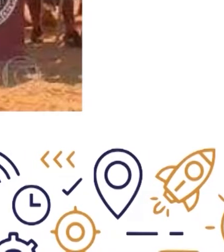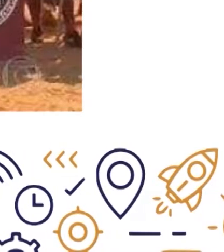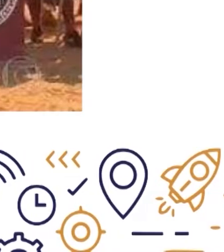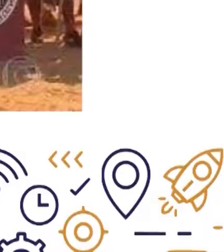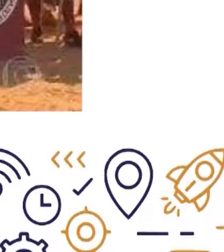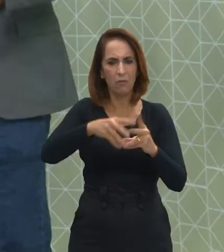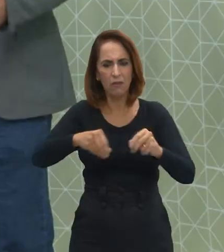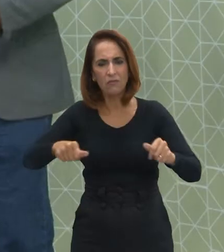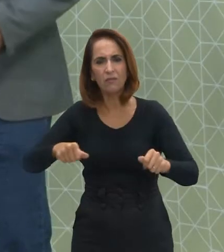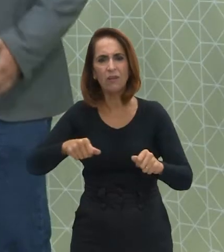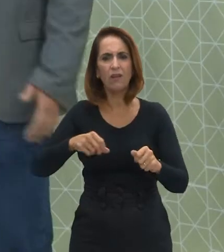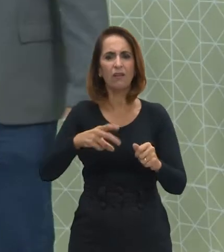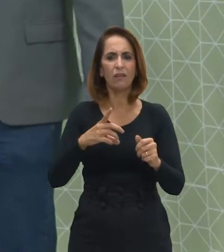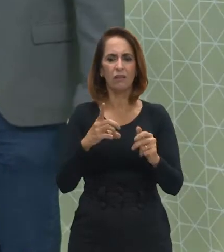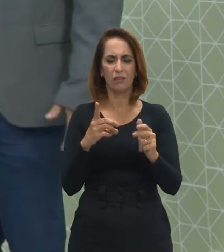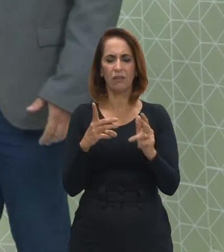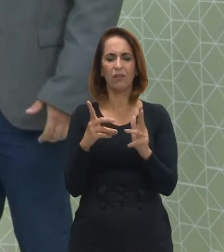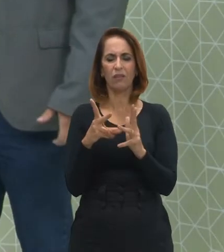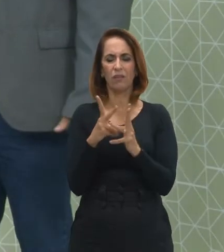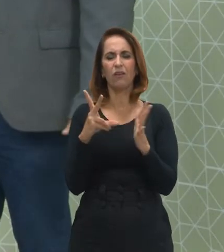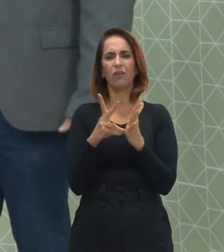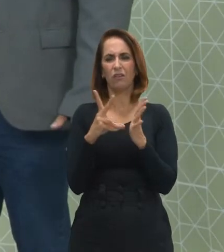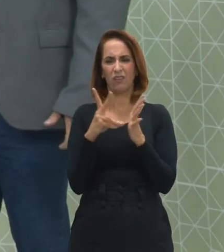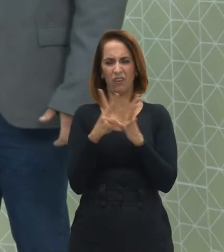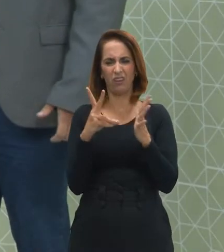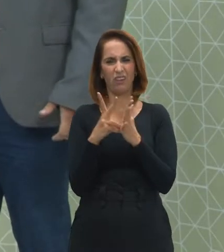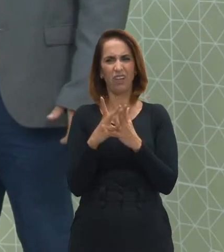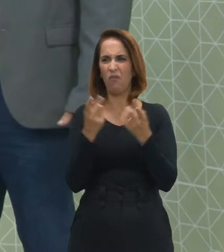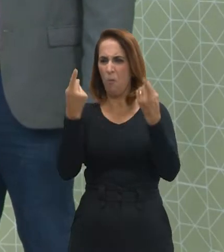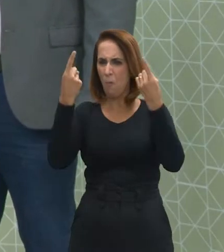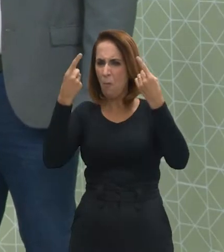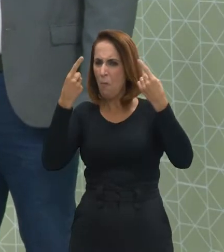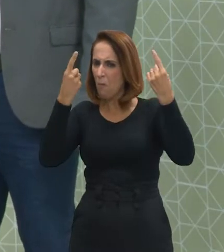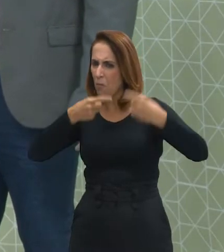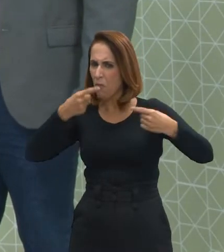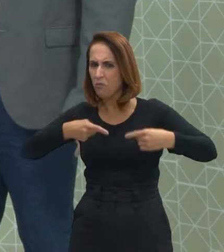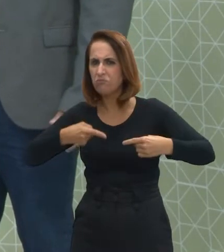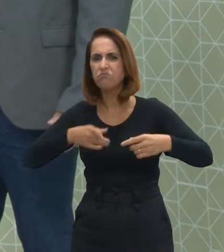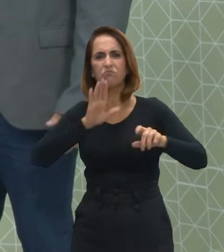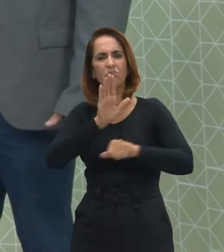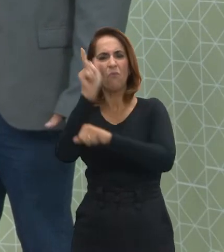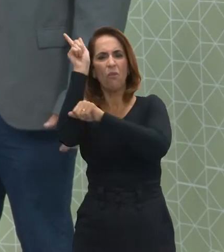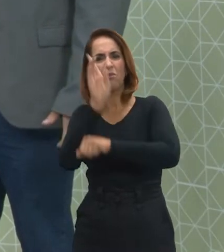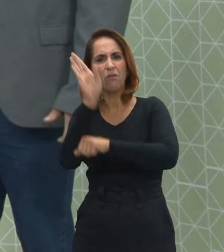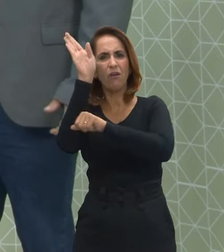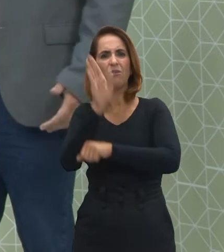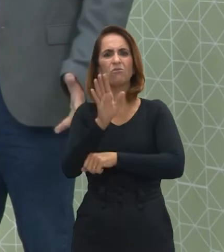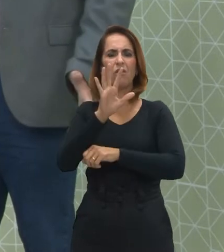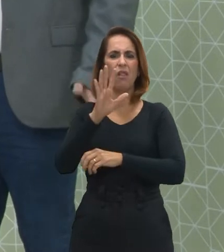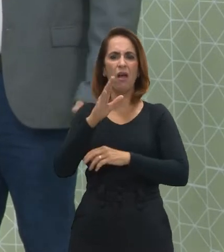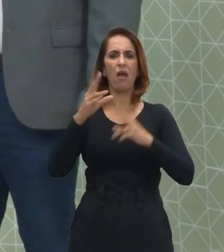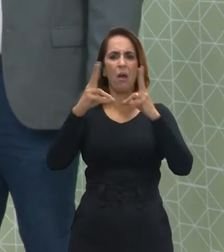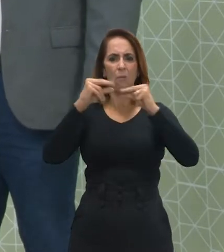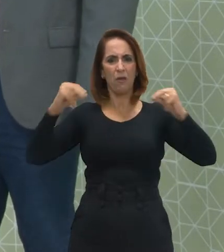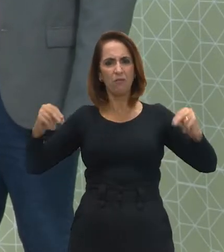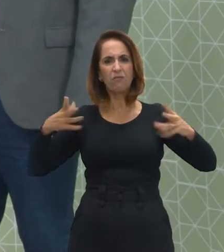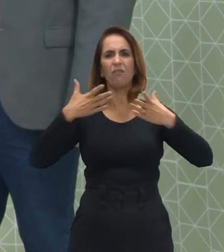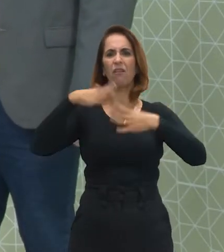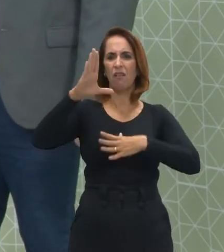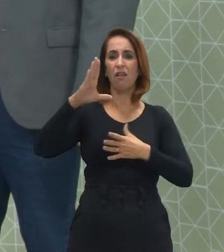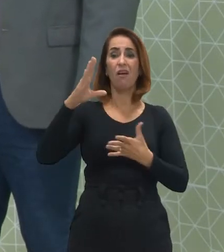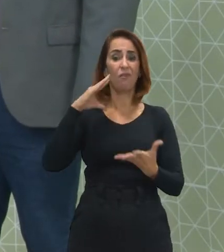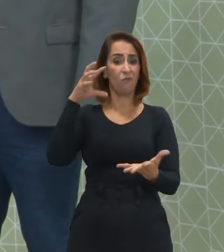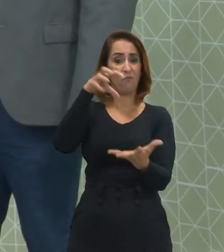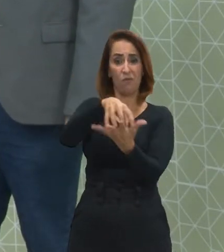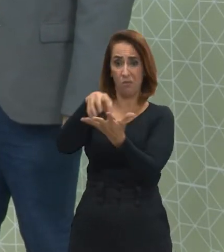terras indígenas, que recentemente houveram diversos protestos em Brasília, da comunidade indígena, em prol de sua demarcação